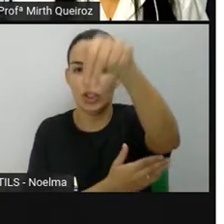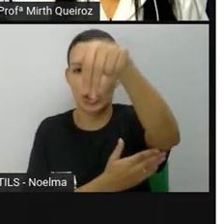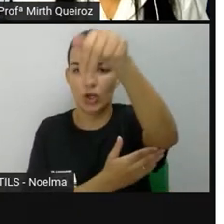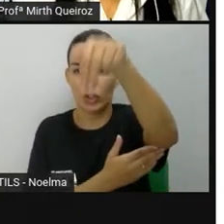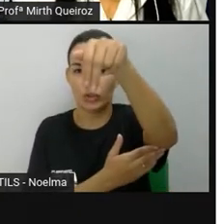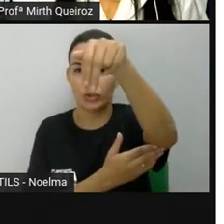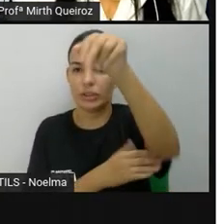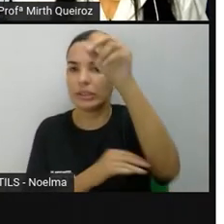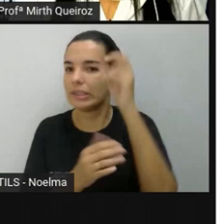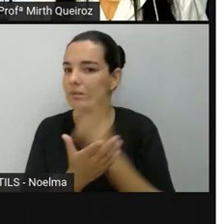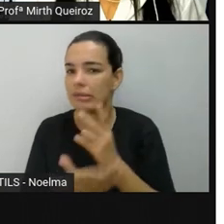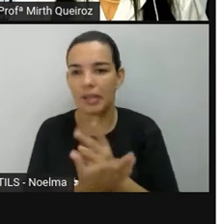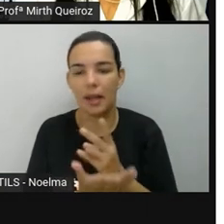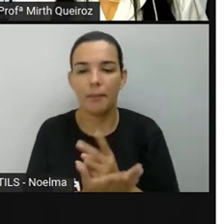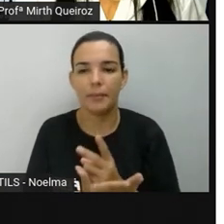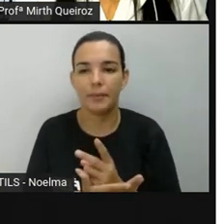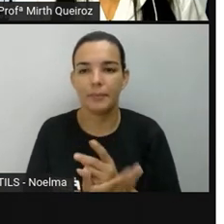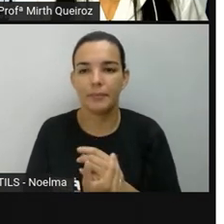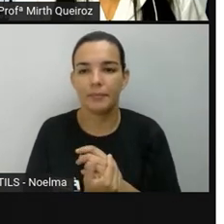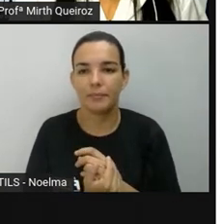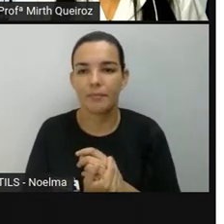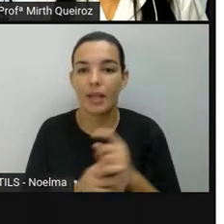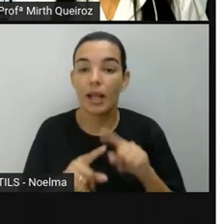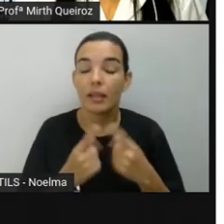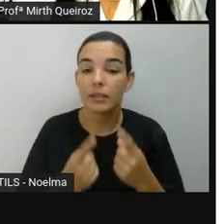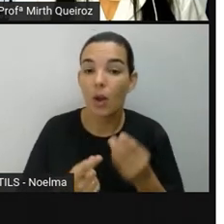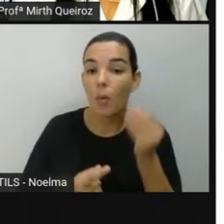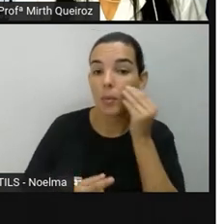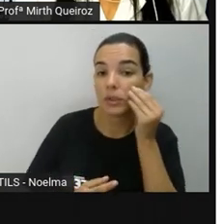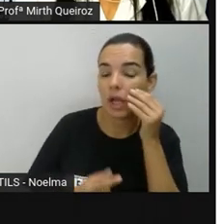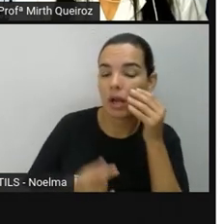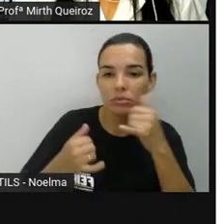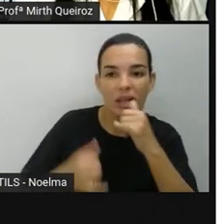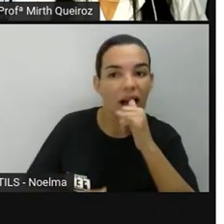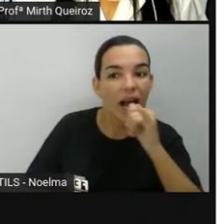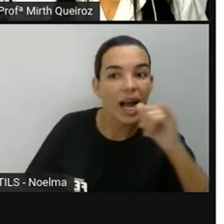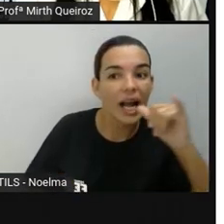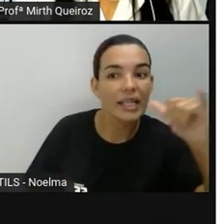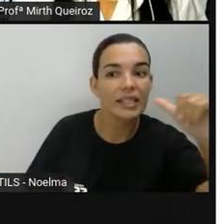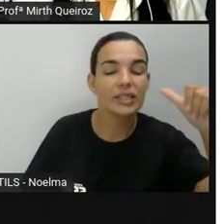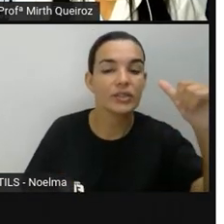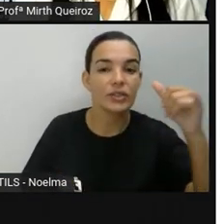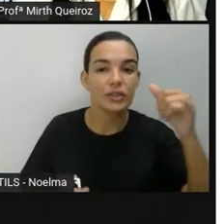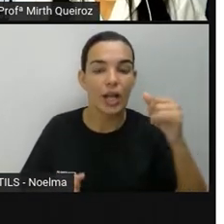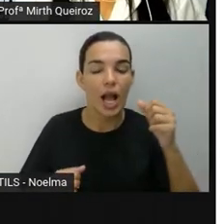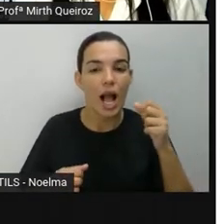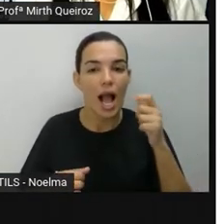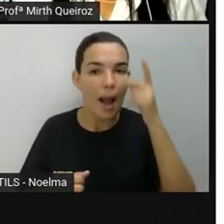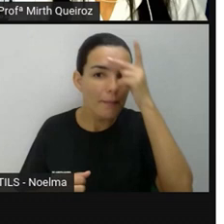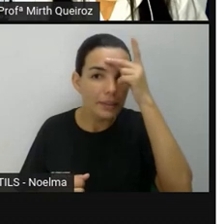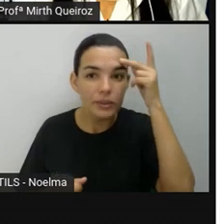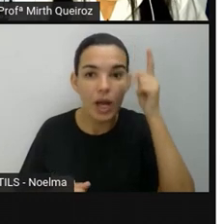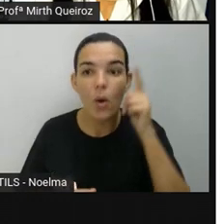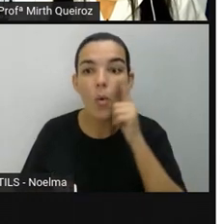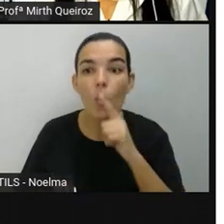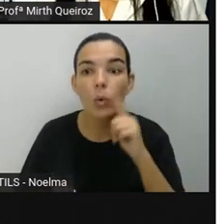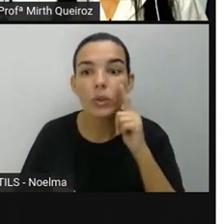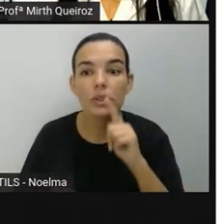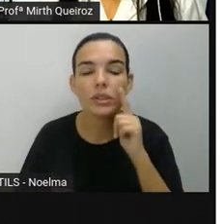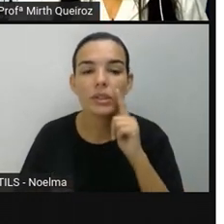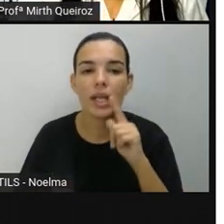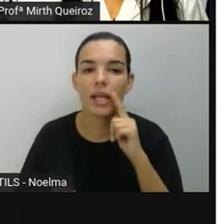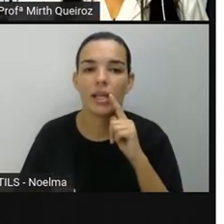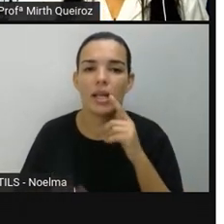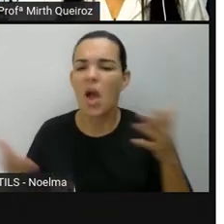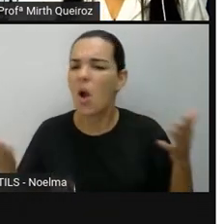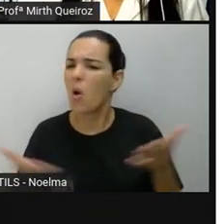Então, a partir disso aí, desse magnetismo que ocorre dentro dessa bula, a pessoa, ela consegue se localizar. Hoje, a gente não